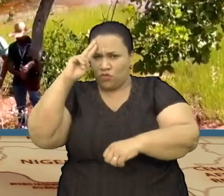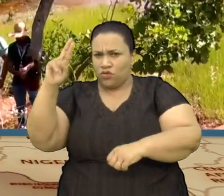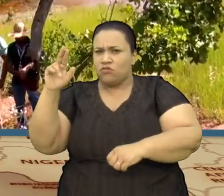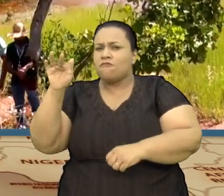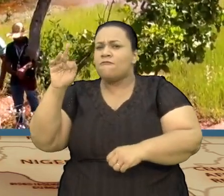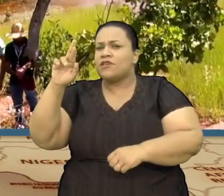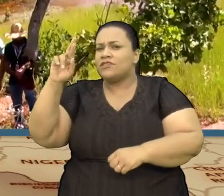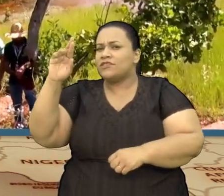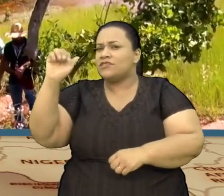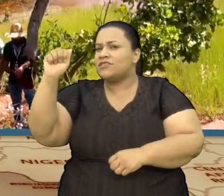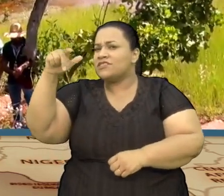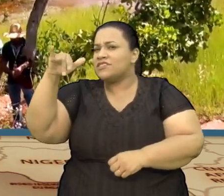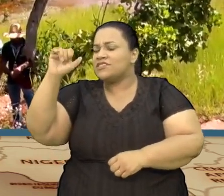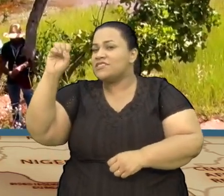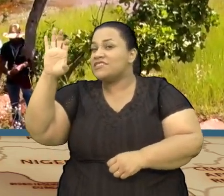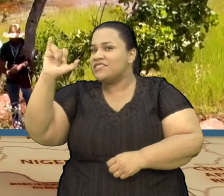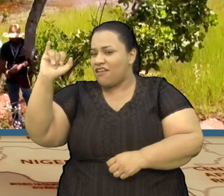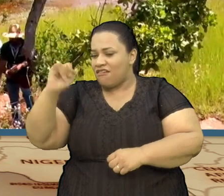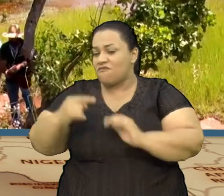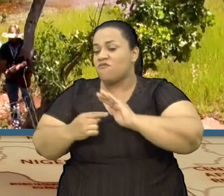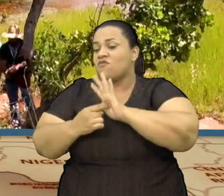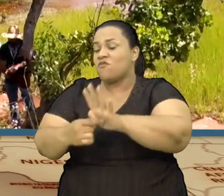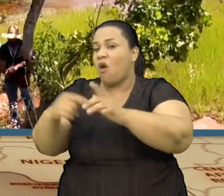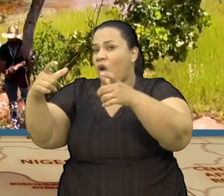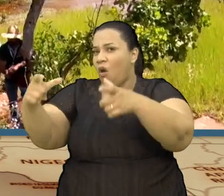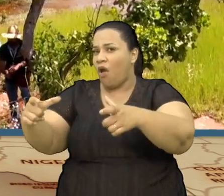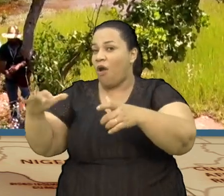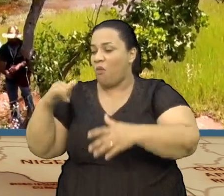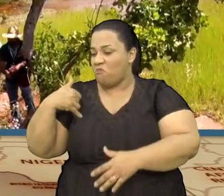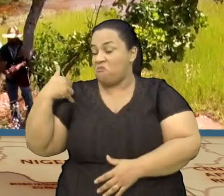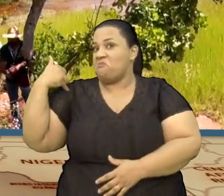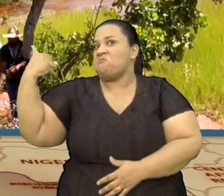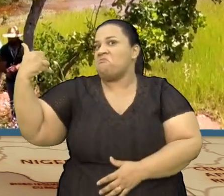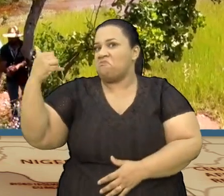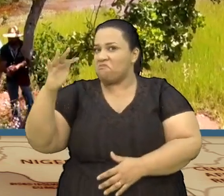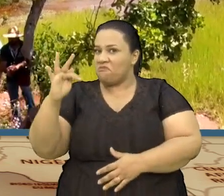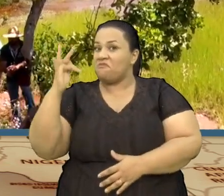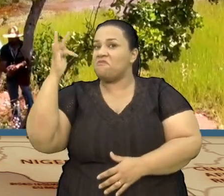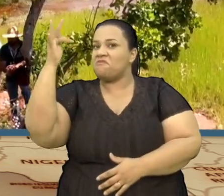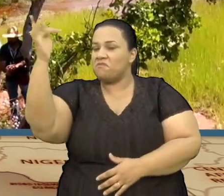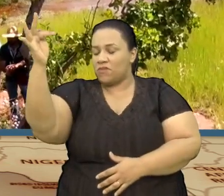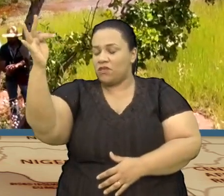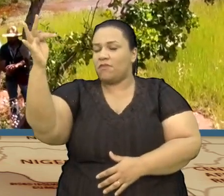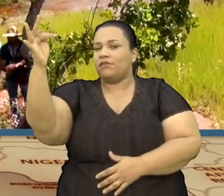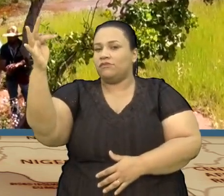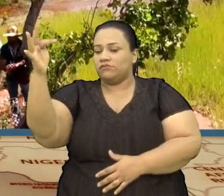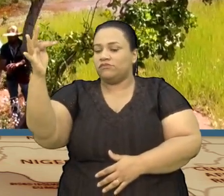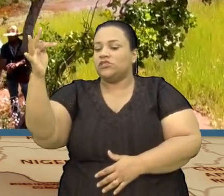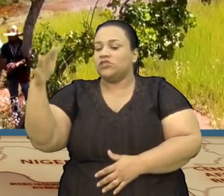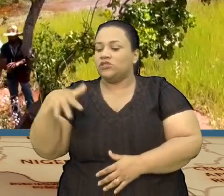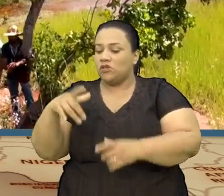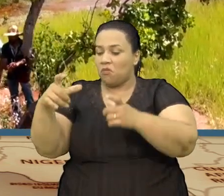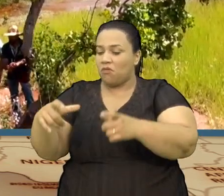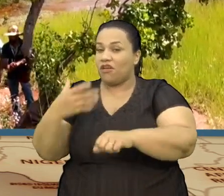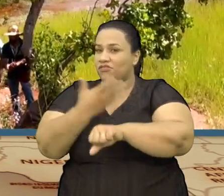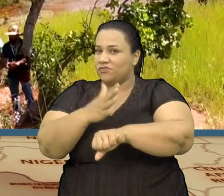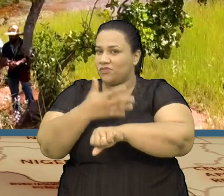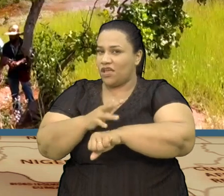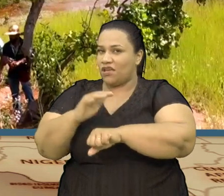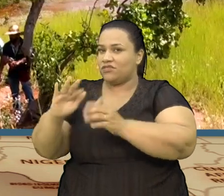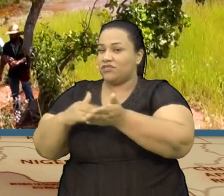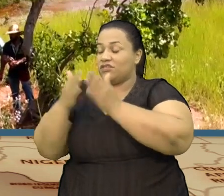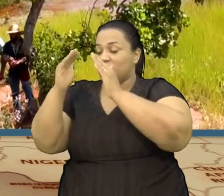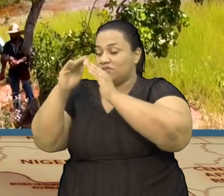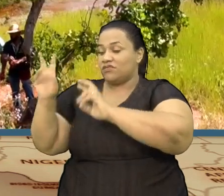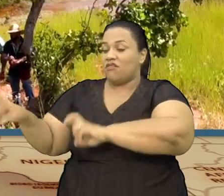diretor Francis Lay Nos mostra com orgulho O local que futuramente Será o anexo Da Barão do Rio